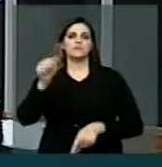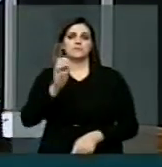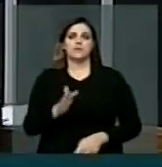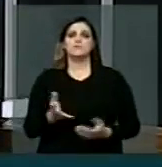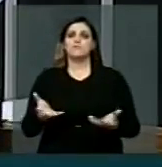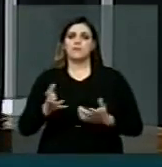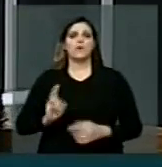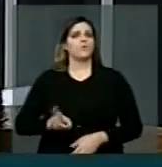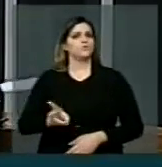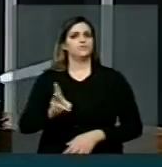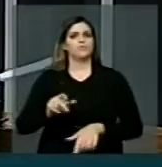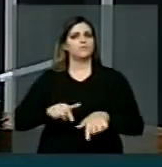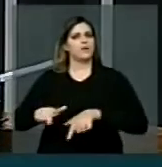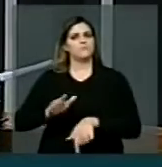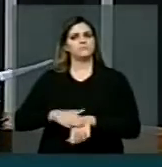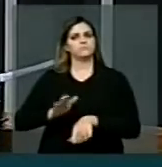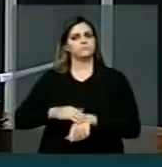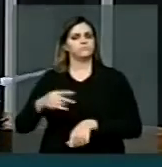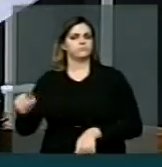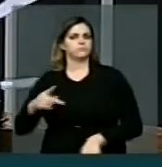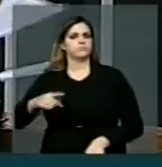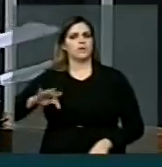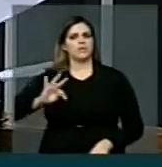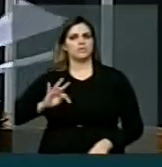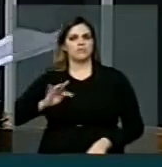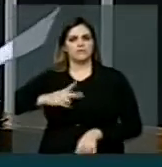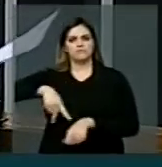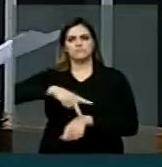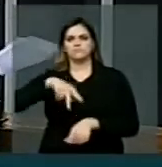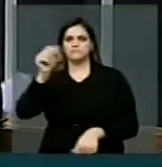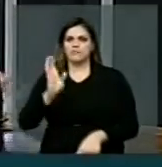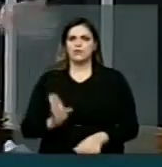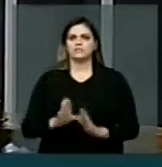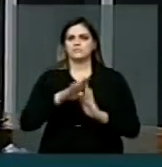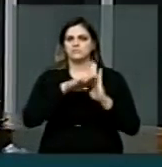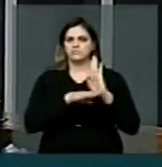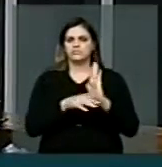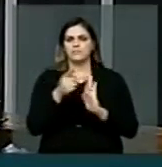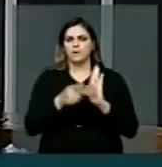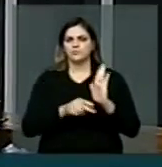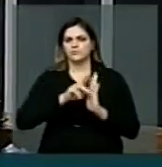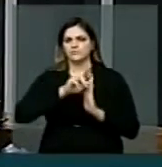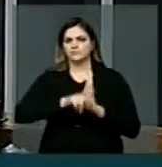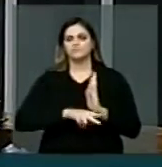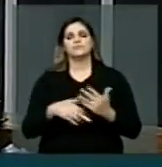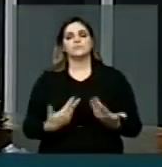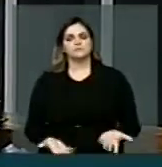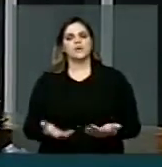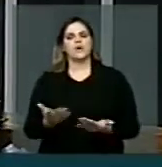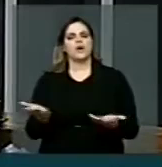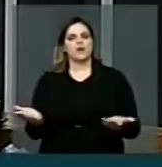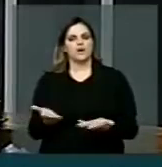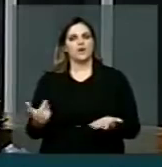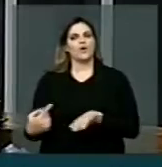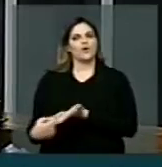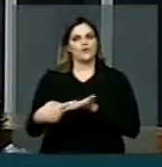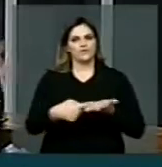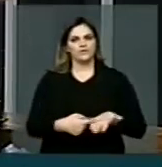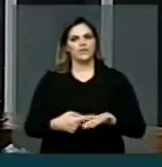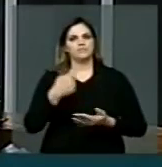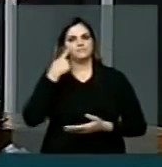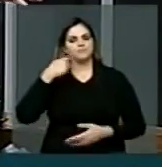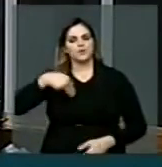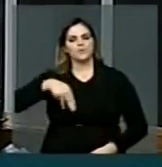quer dar continuidade desse projeto de nação que o nosso partido vem liderando. E convidar a Vossa Excelência para agora, lá no Museu da